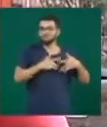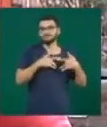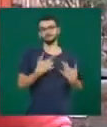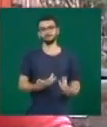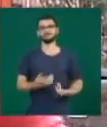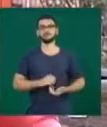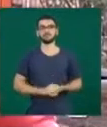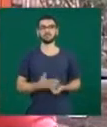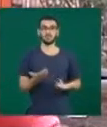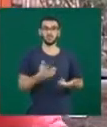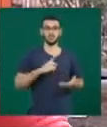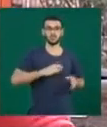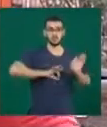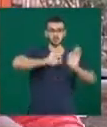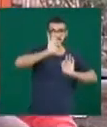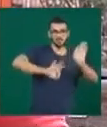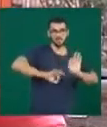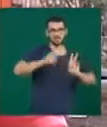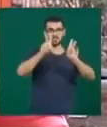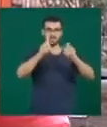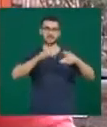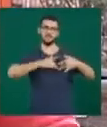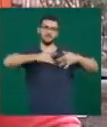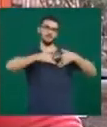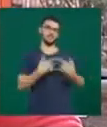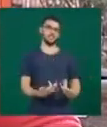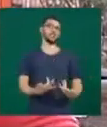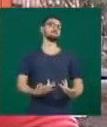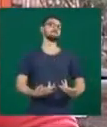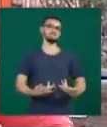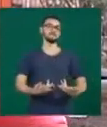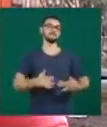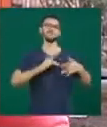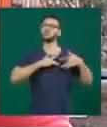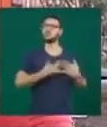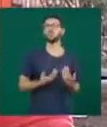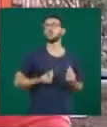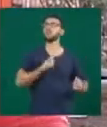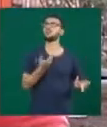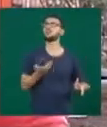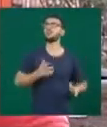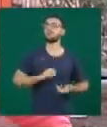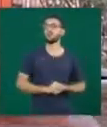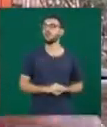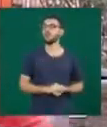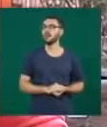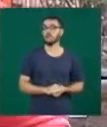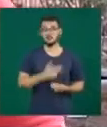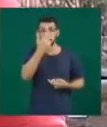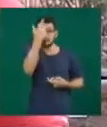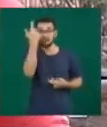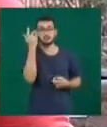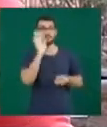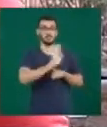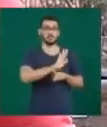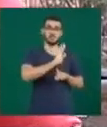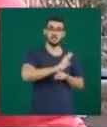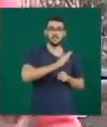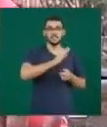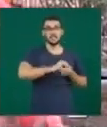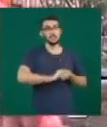nós temos um programa dentro da APA que chama-se voluntário, né. Os voluntários da APA, o que acontece? Eles ajudam, não